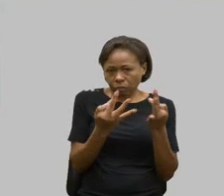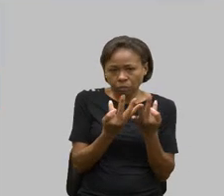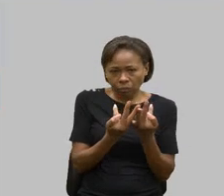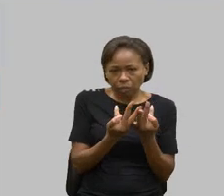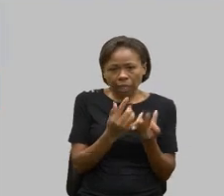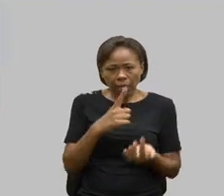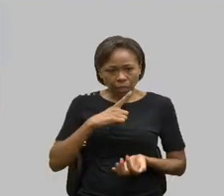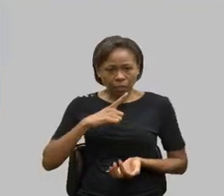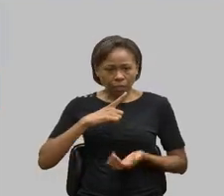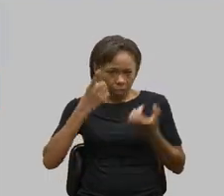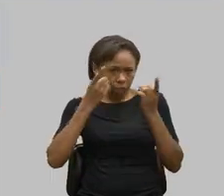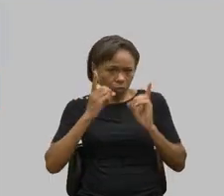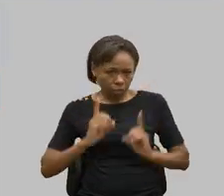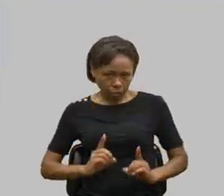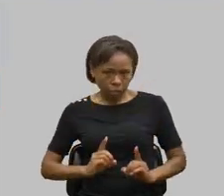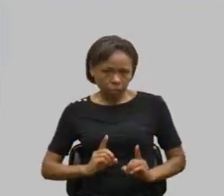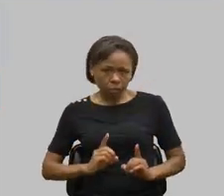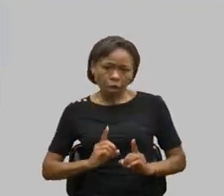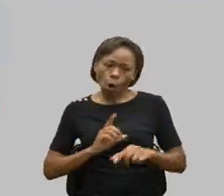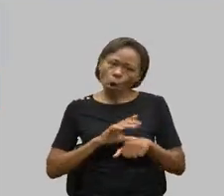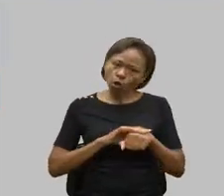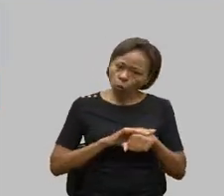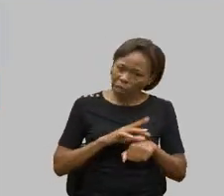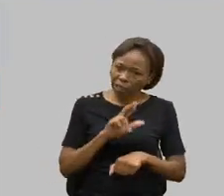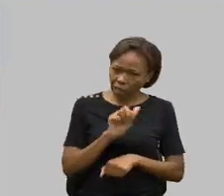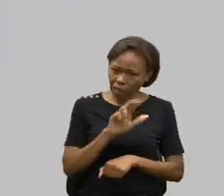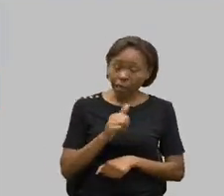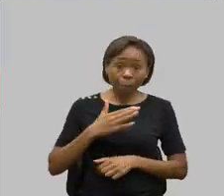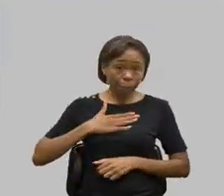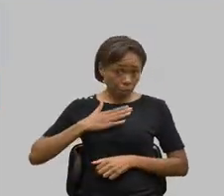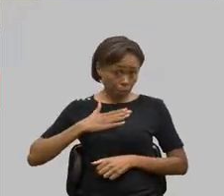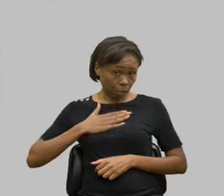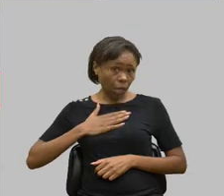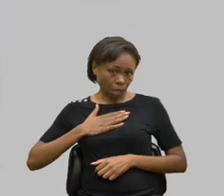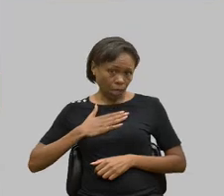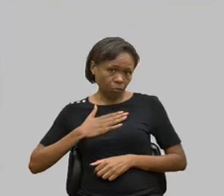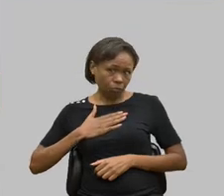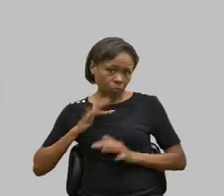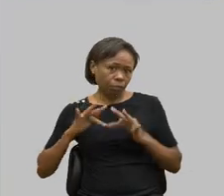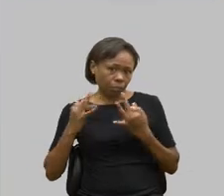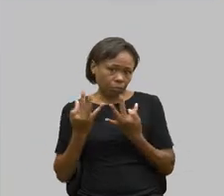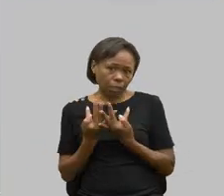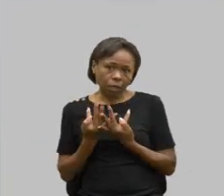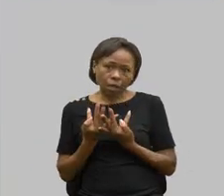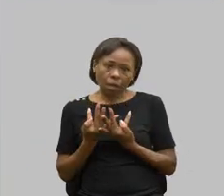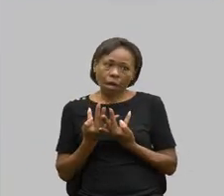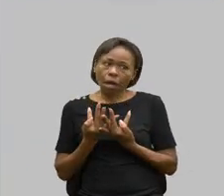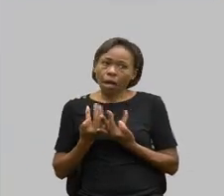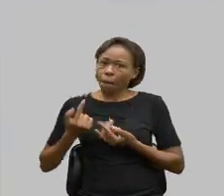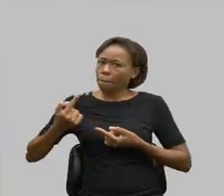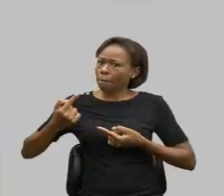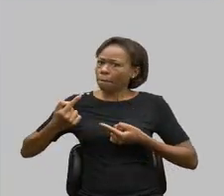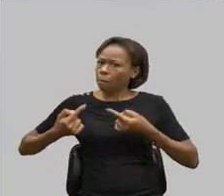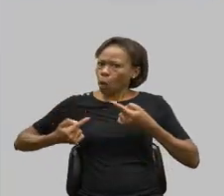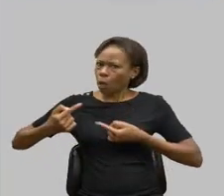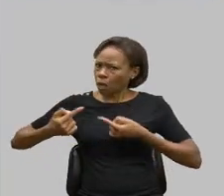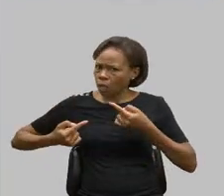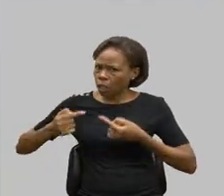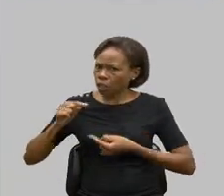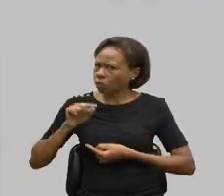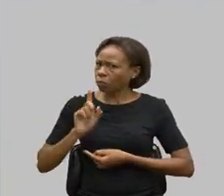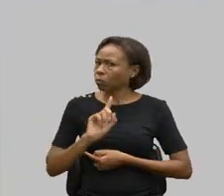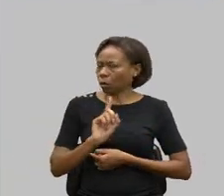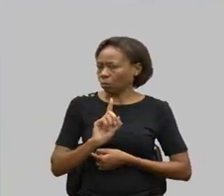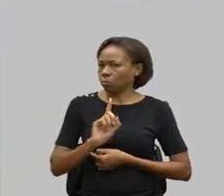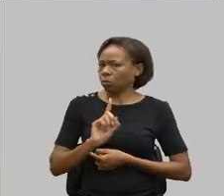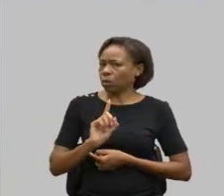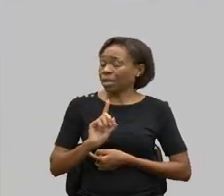esta causa, na minha família especialmente, ela não é política. Ela é causa devida. e a